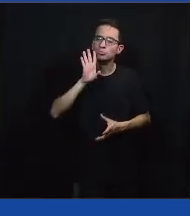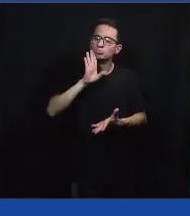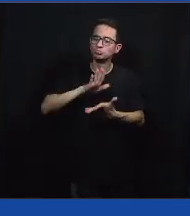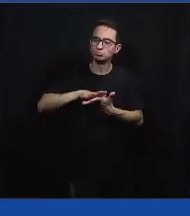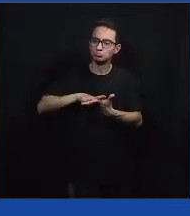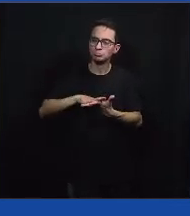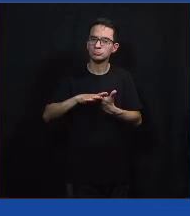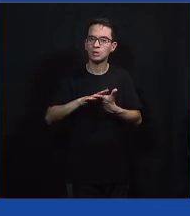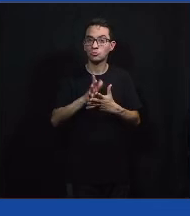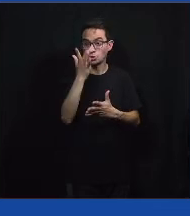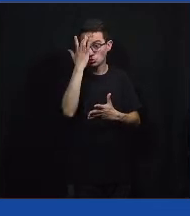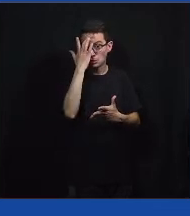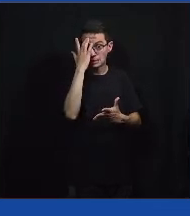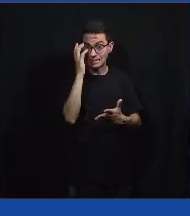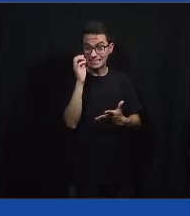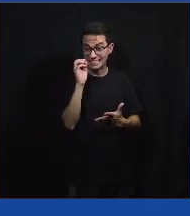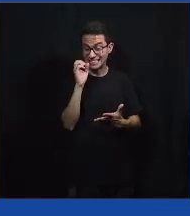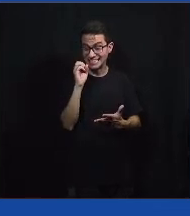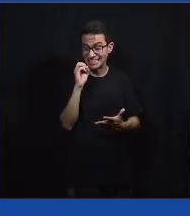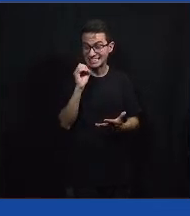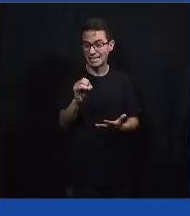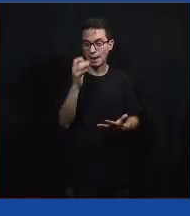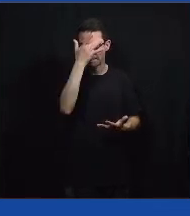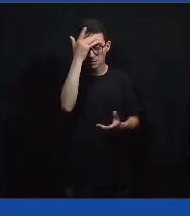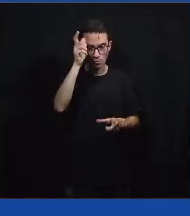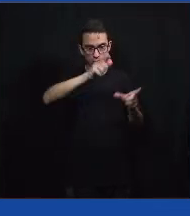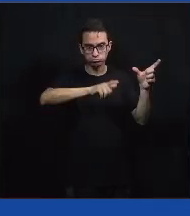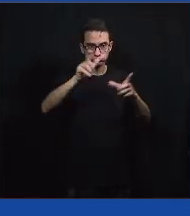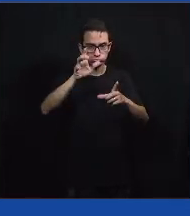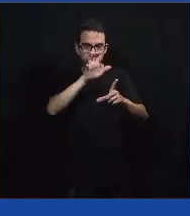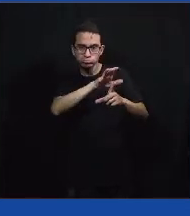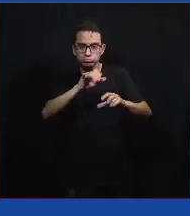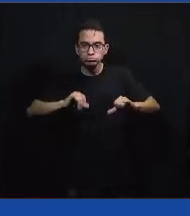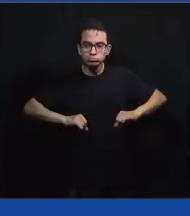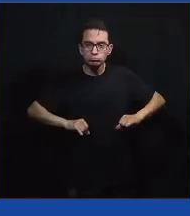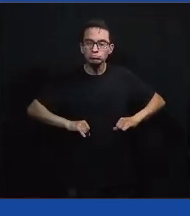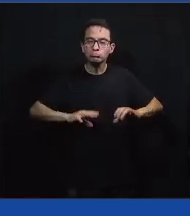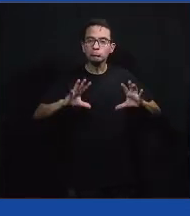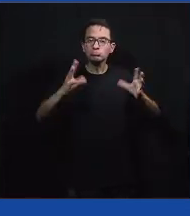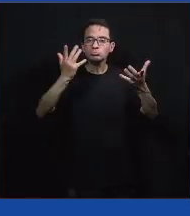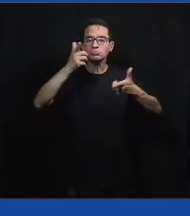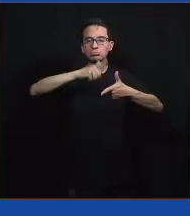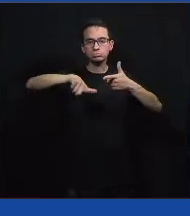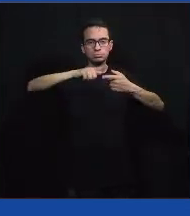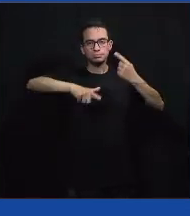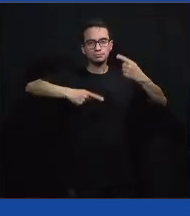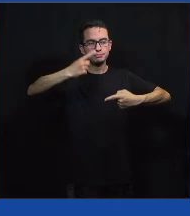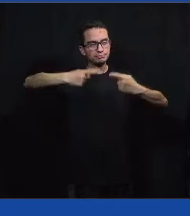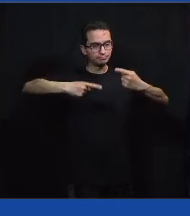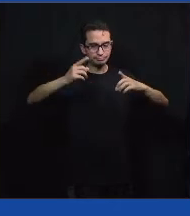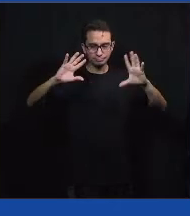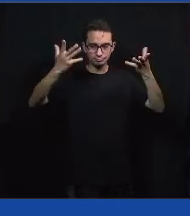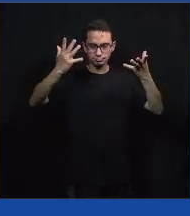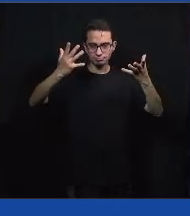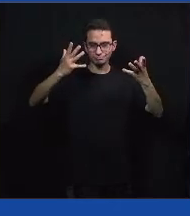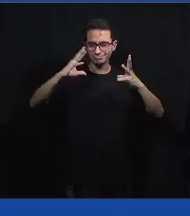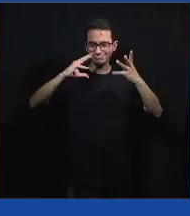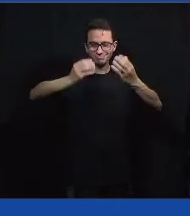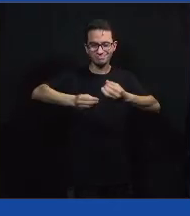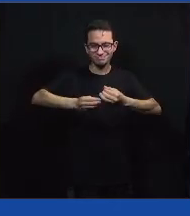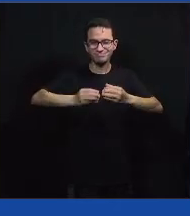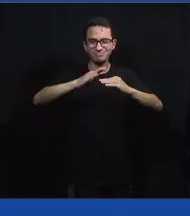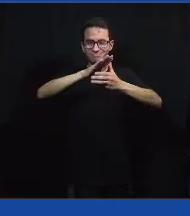acaba sendo mais influenciado, influenciada por esse problema público é um recorte da sociedade mais vulnerável, então,